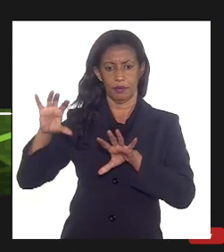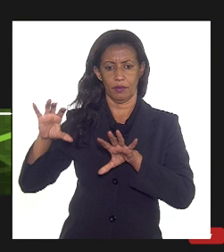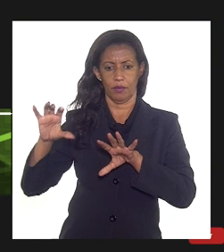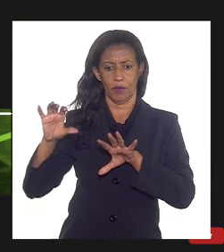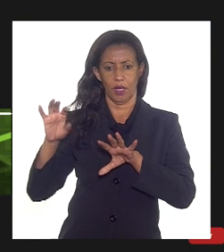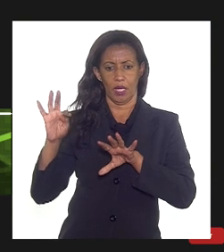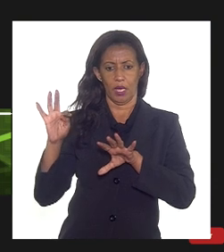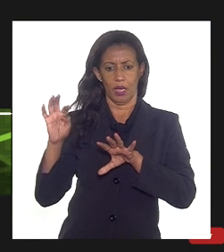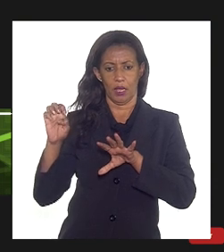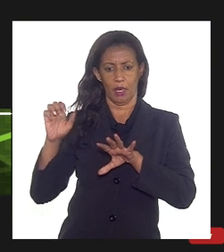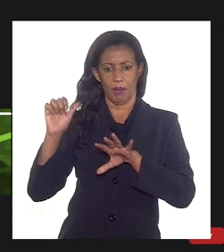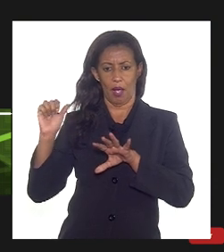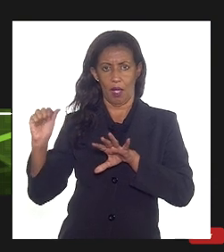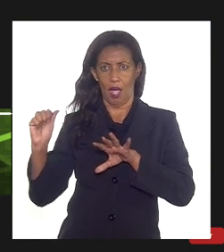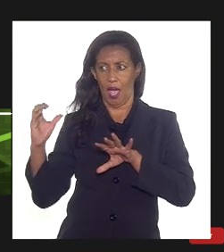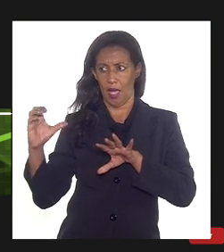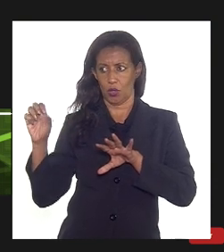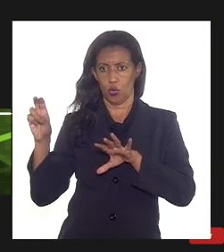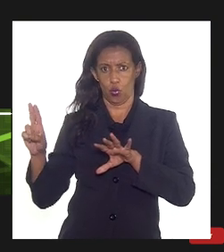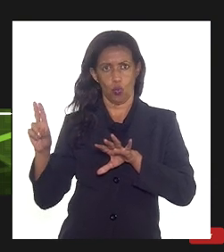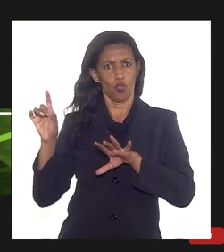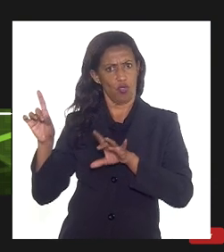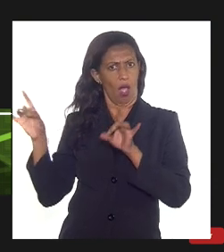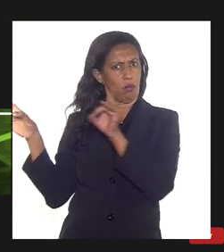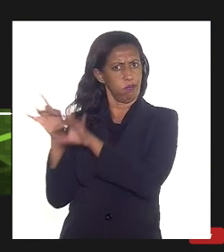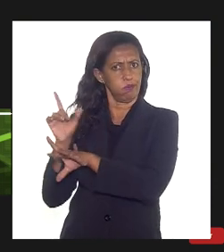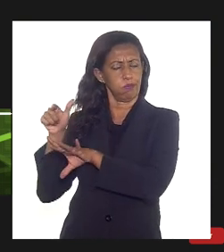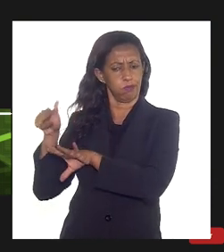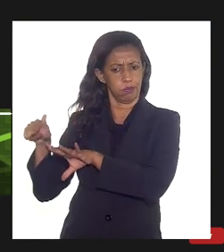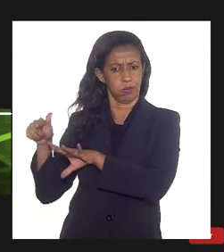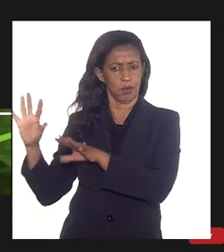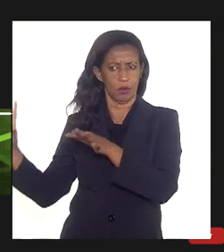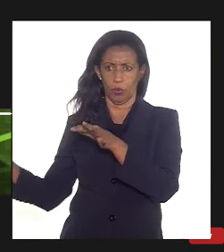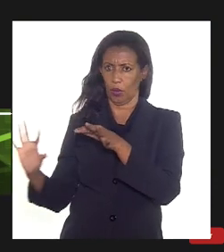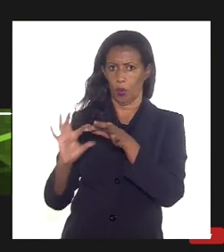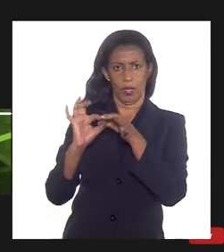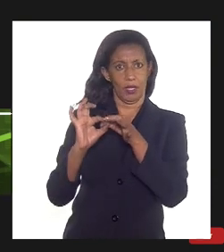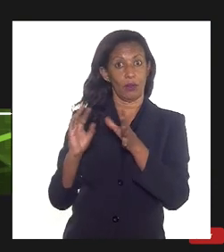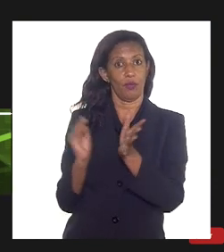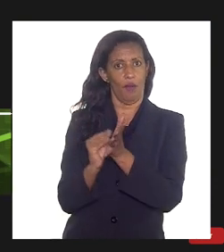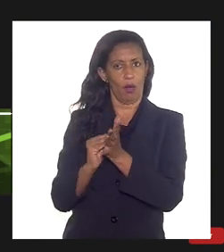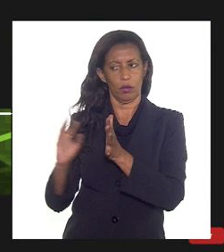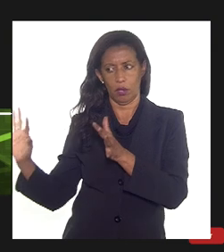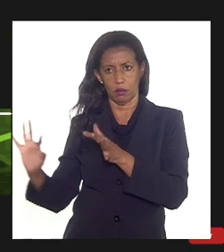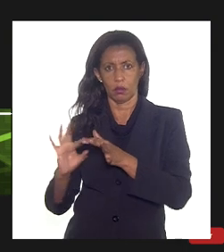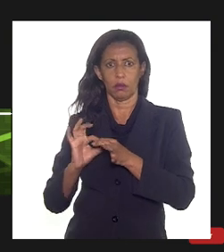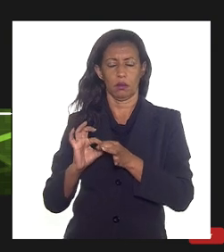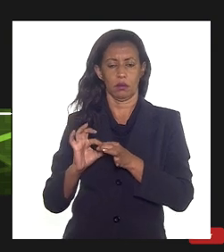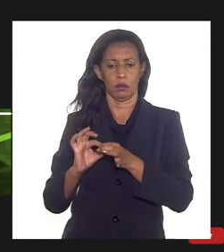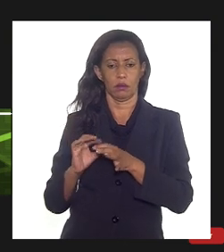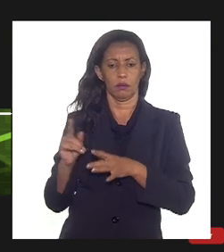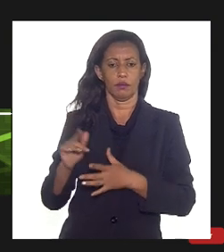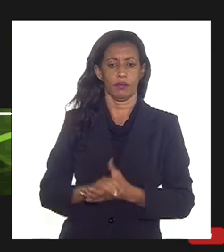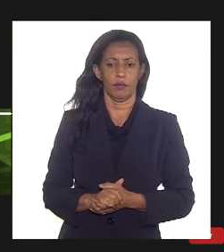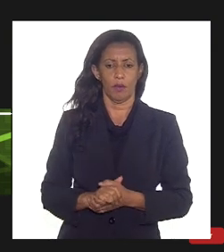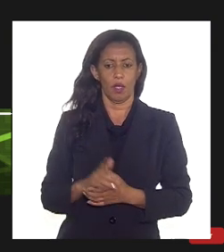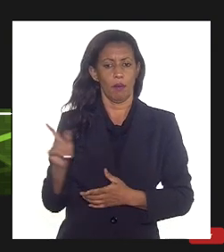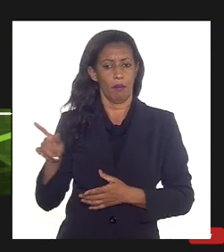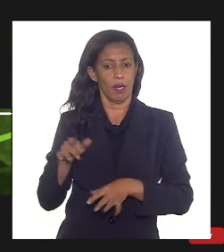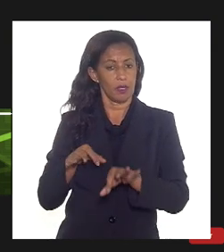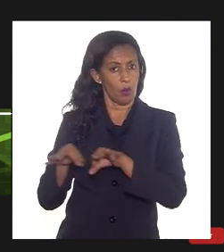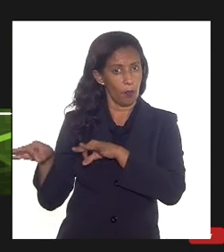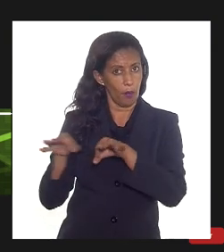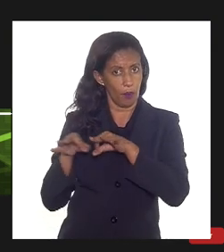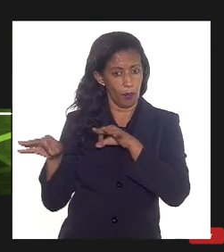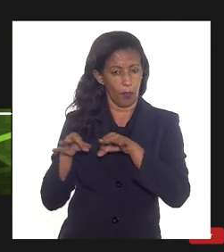do Açú que já foi instalado ele não está conectado à rede ainda mas um dos projetos de gasoduto que não está com